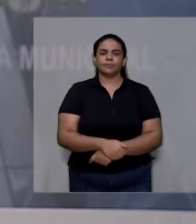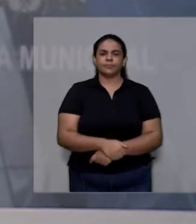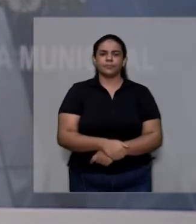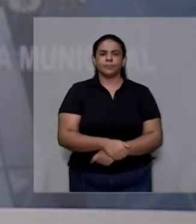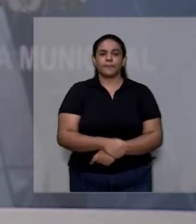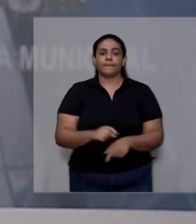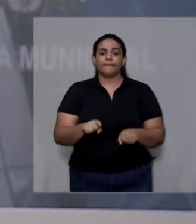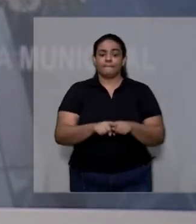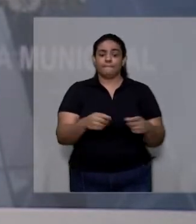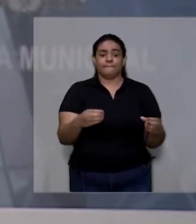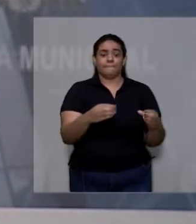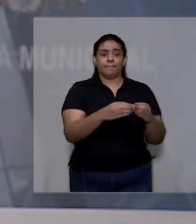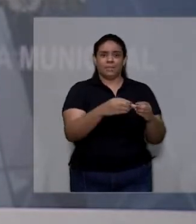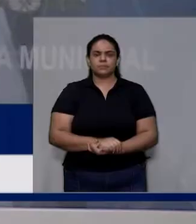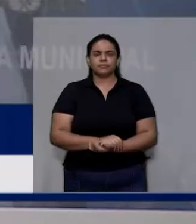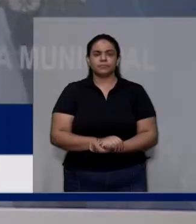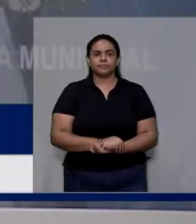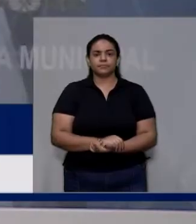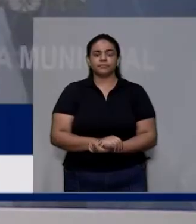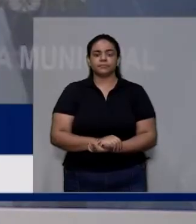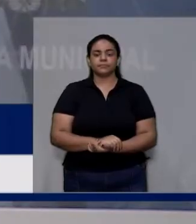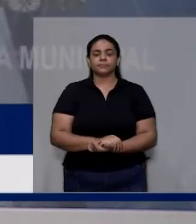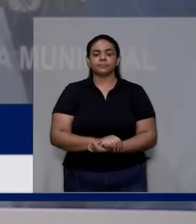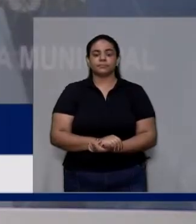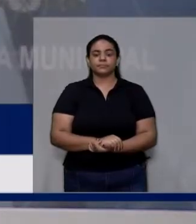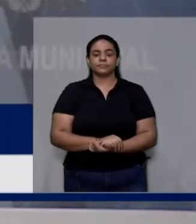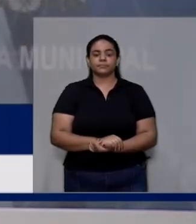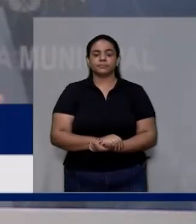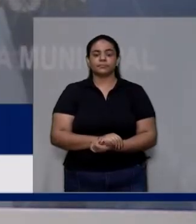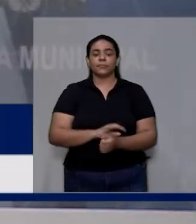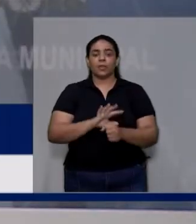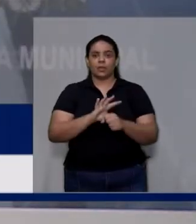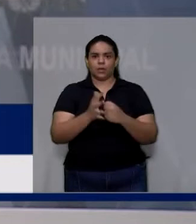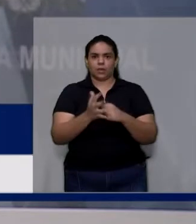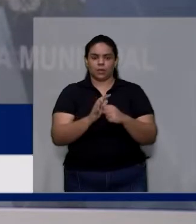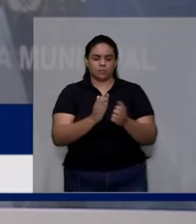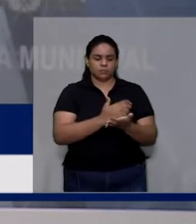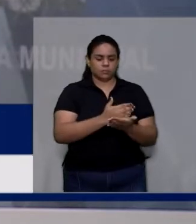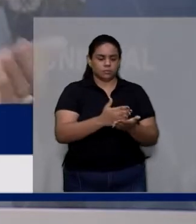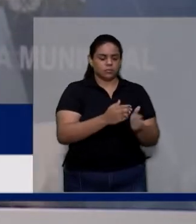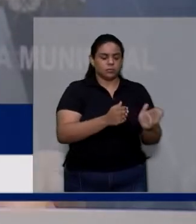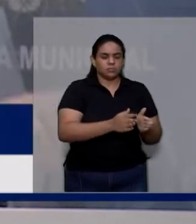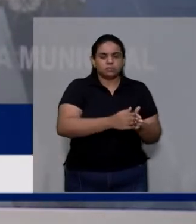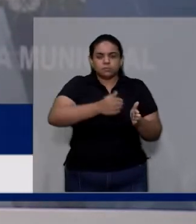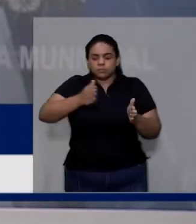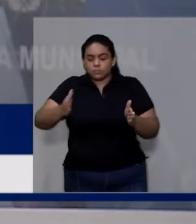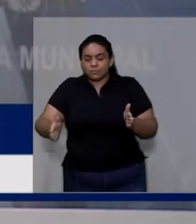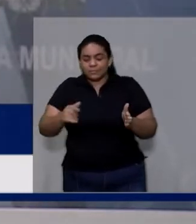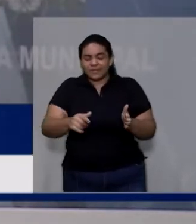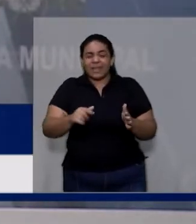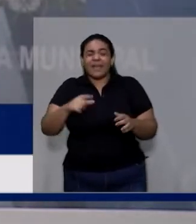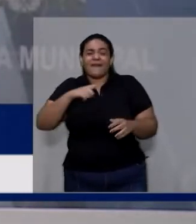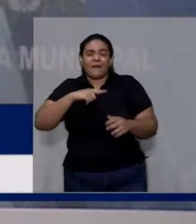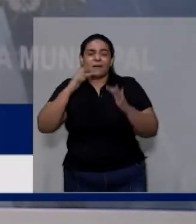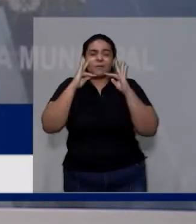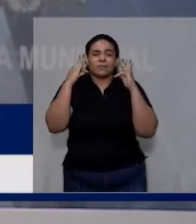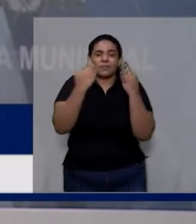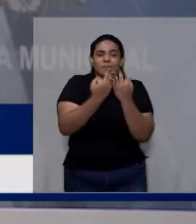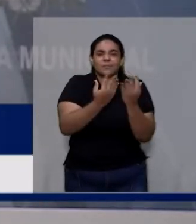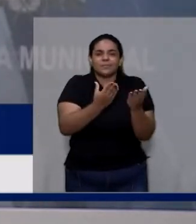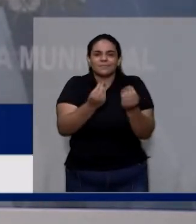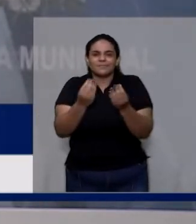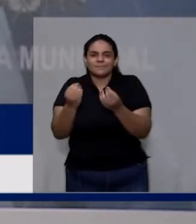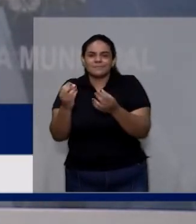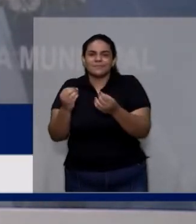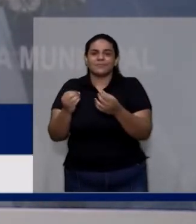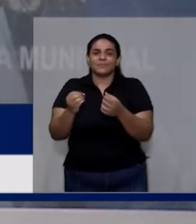de uma equipe engajada e solidária. Durante todo esse período acompanhei várias famílias que tiveram pacientes com Covid e todas,